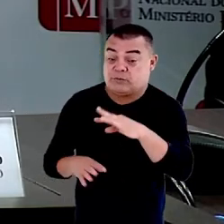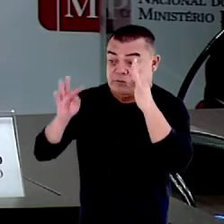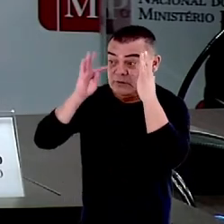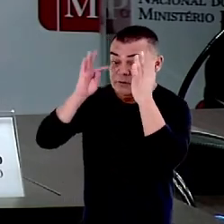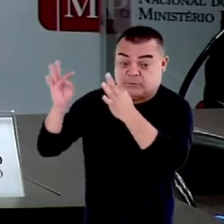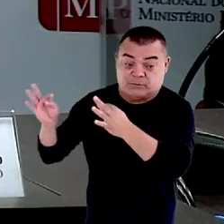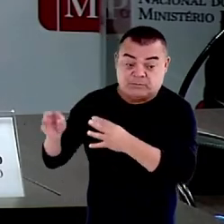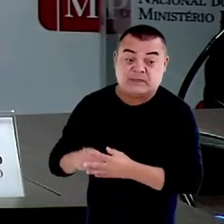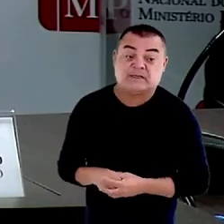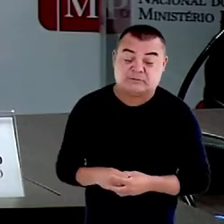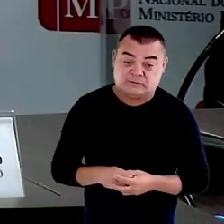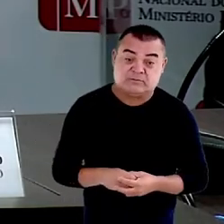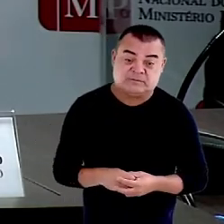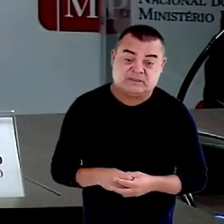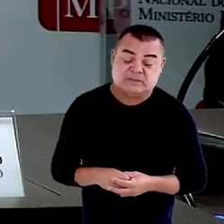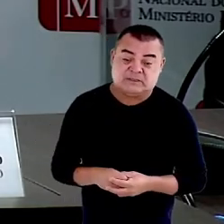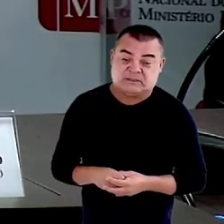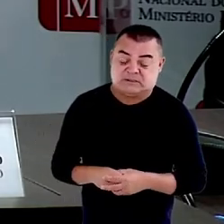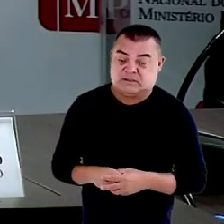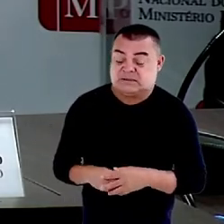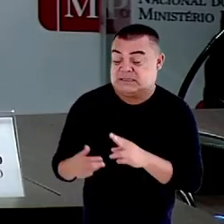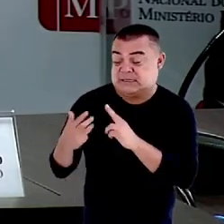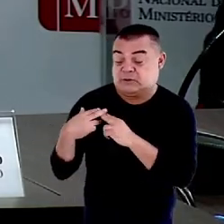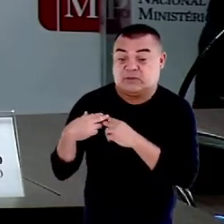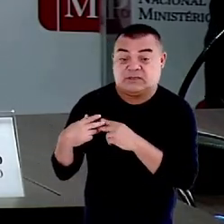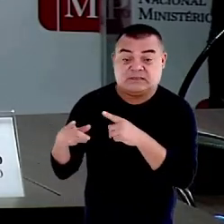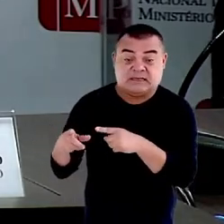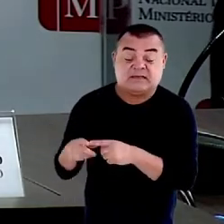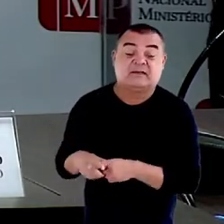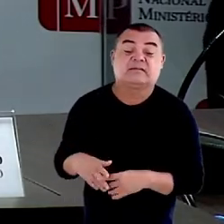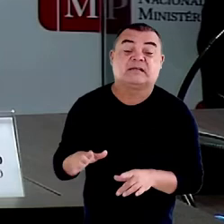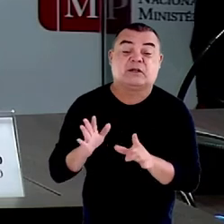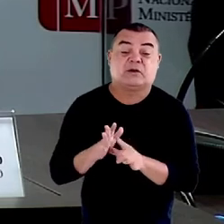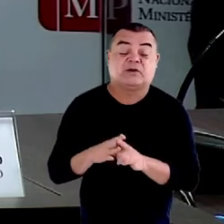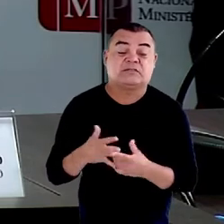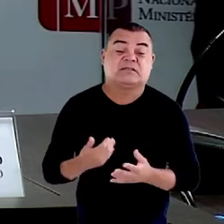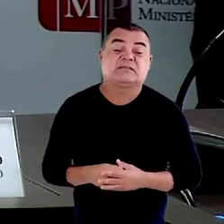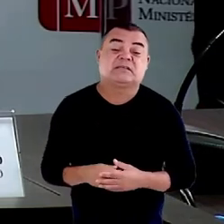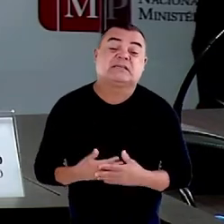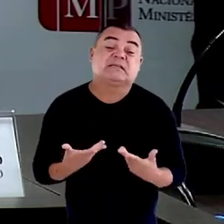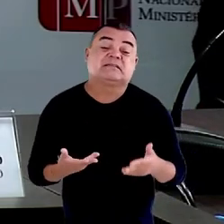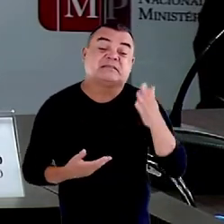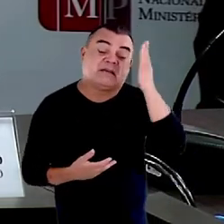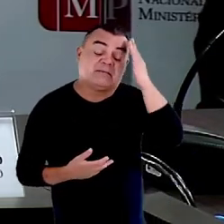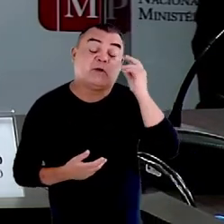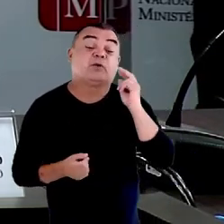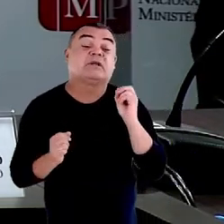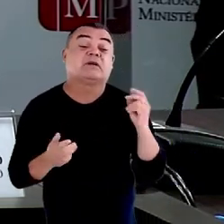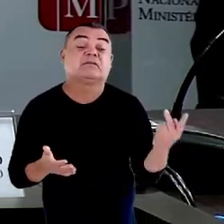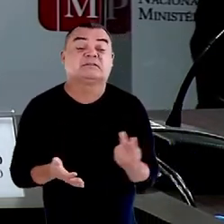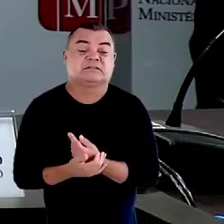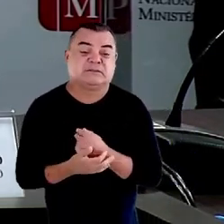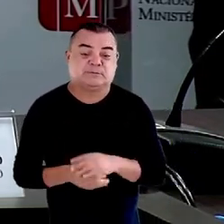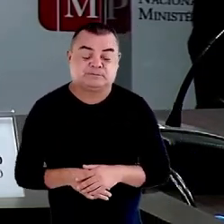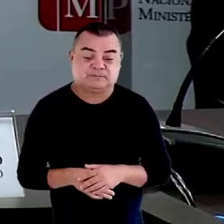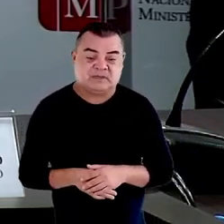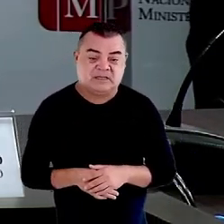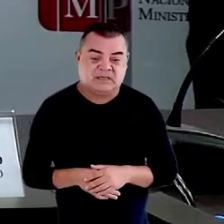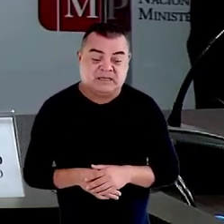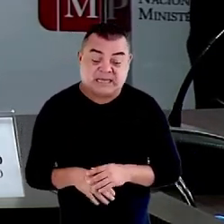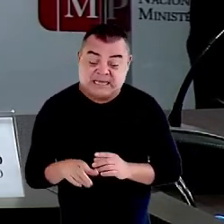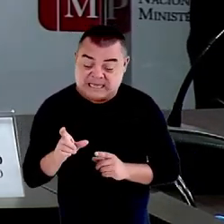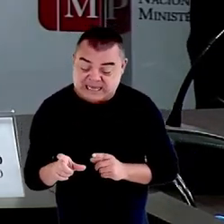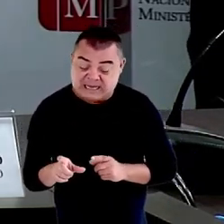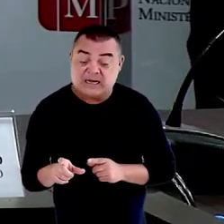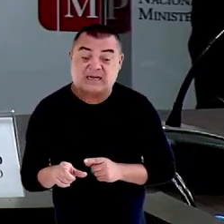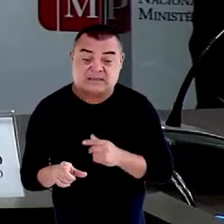dona da quitanda e saber o que tinha acontecido, se ela conhecia o réu.